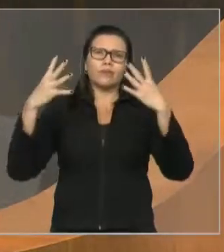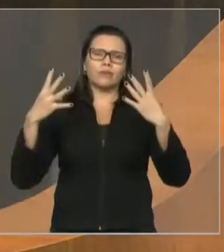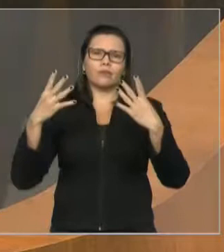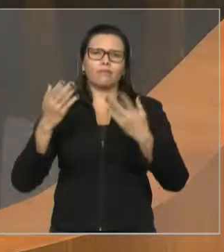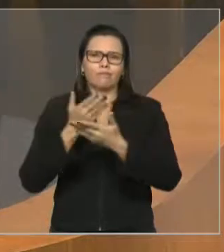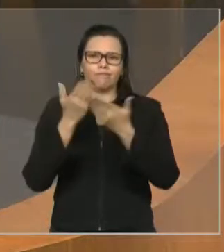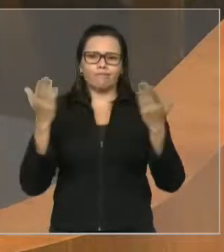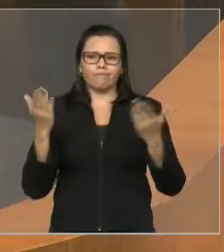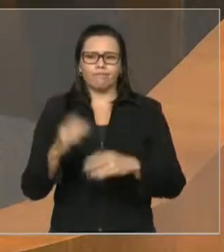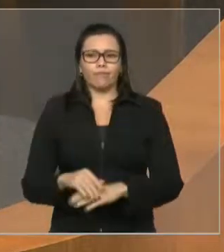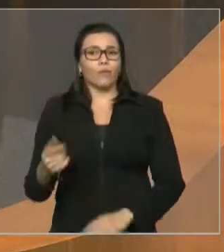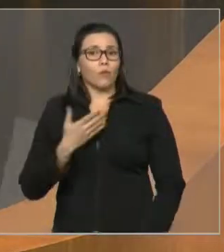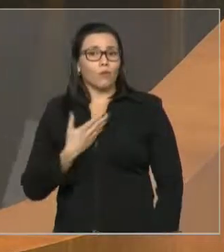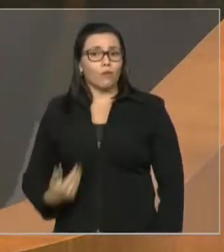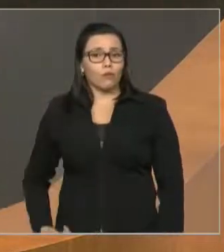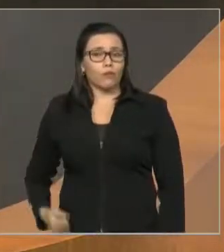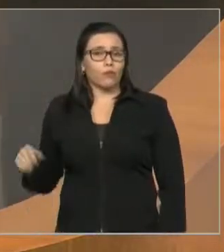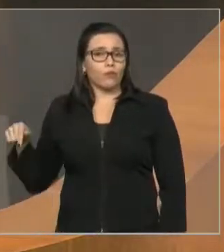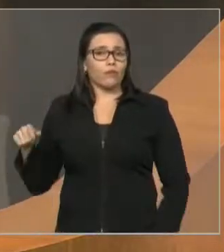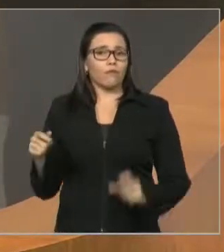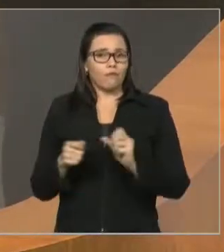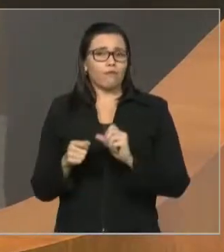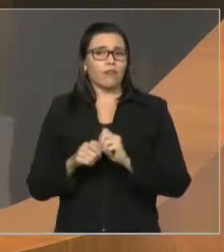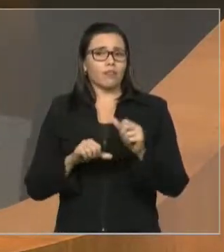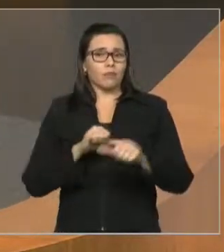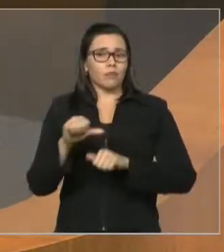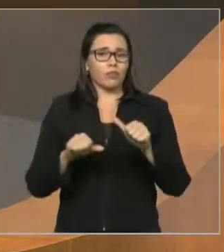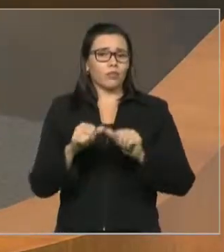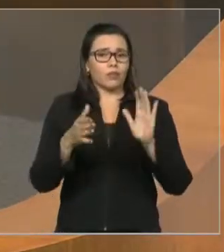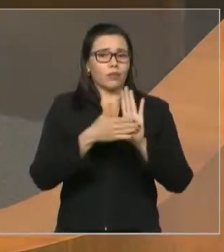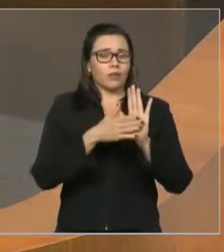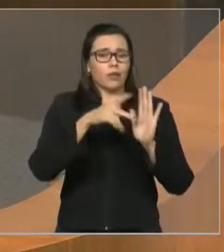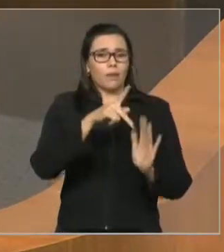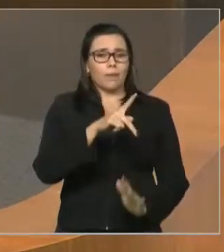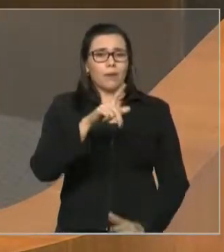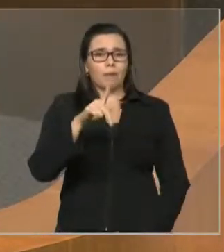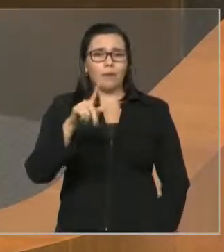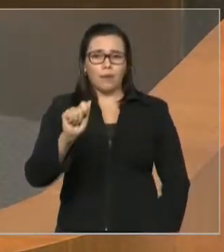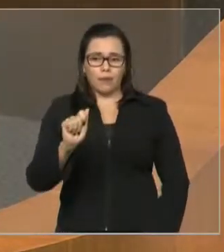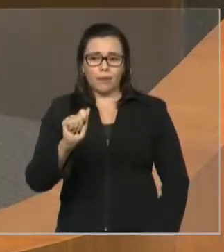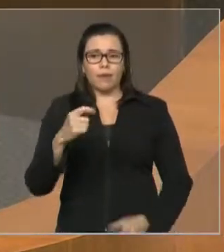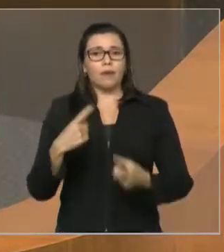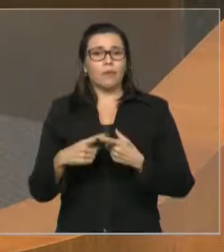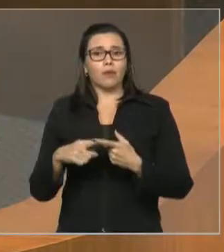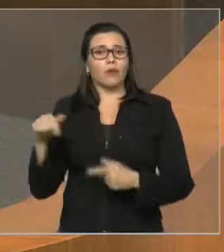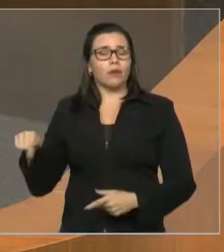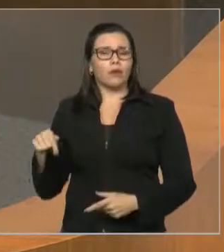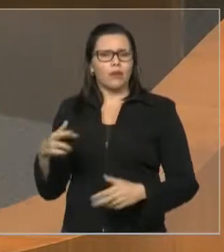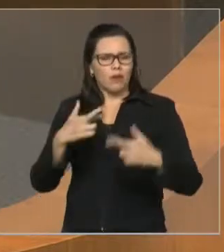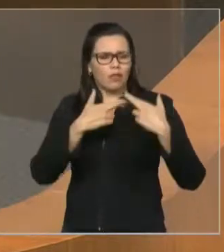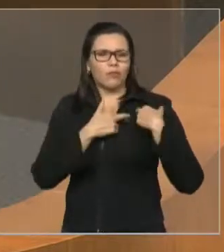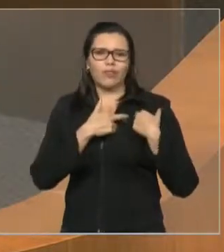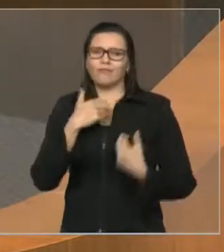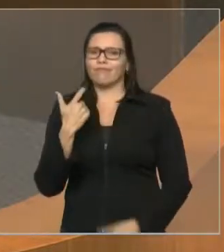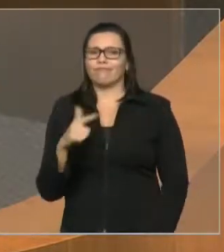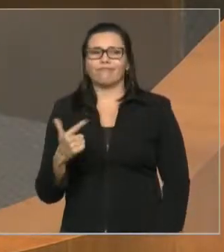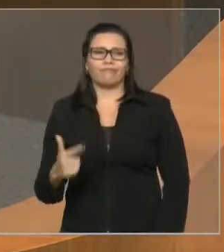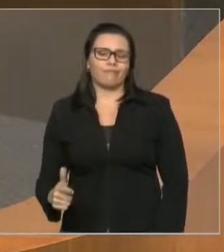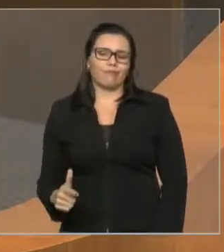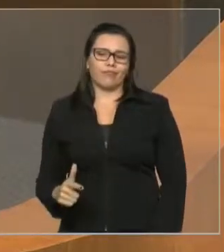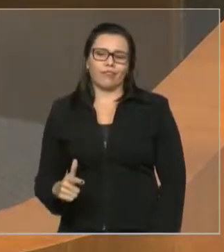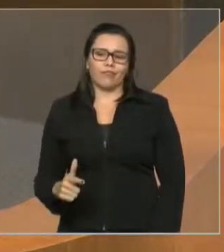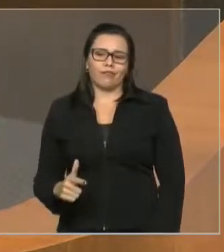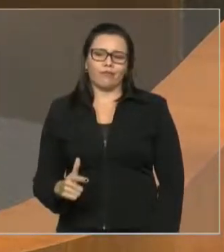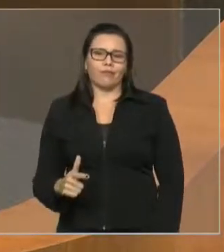O governo faz a mudança do plano plurianual porque ele não teve competência de levar a termo,